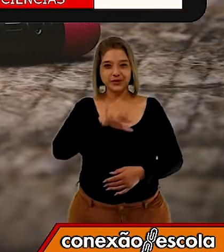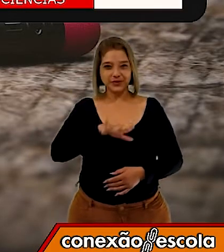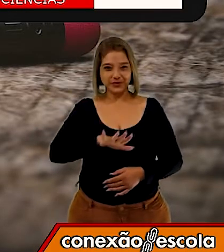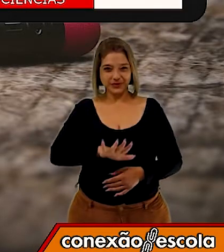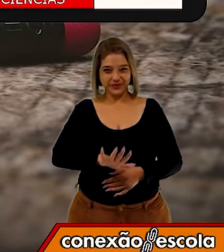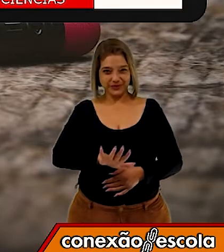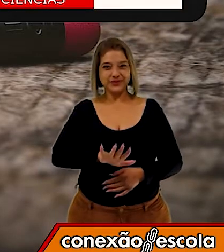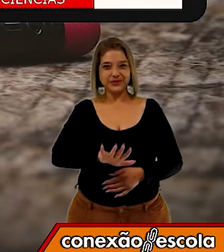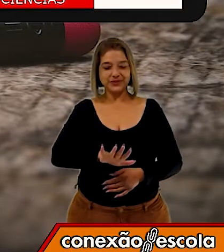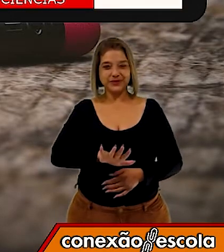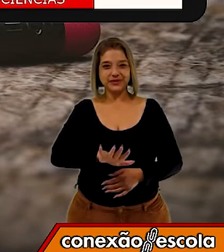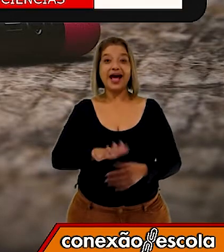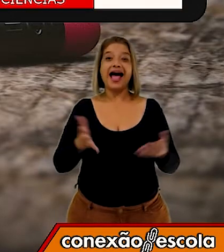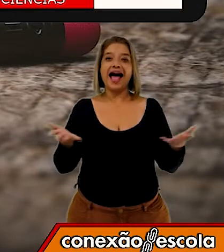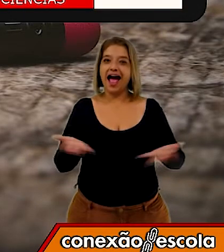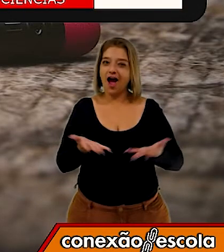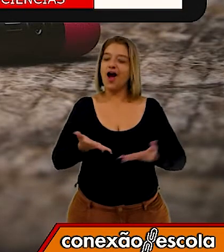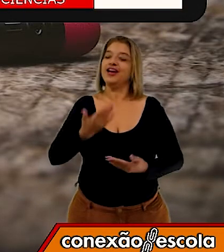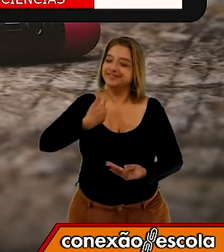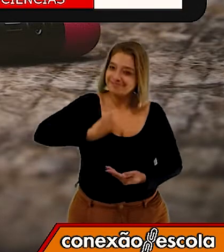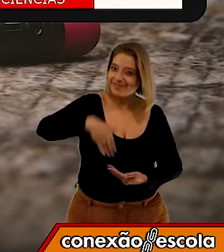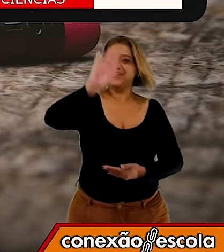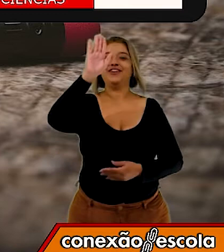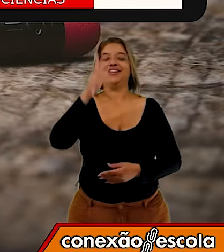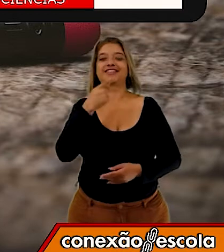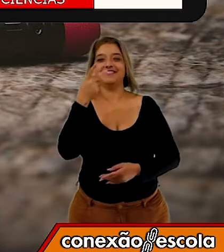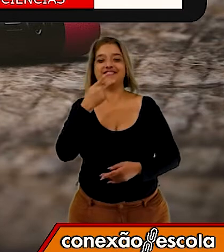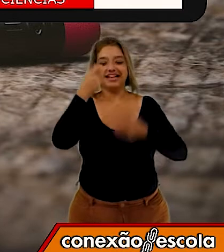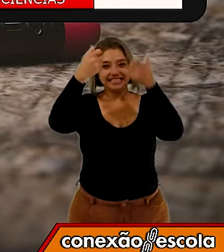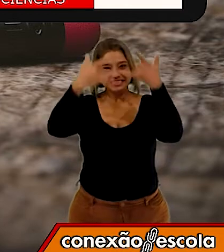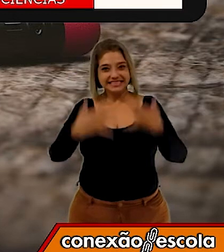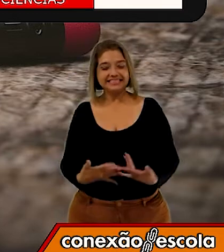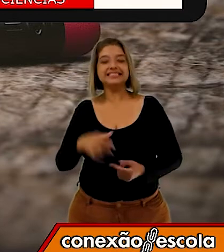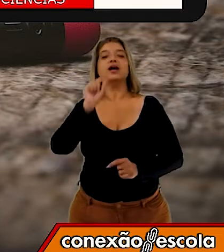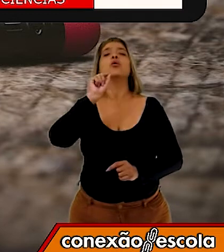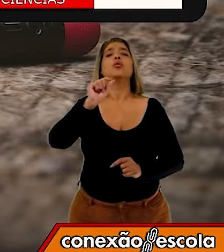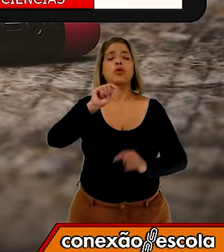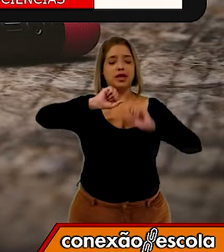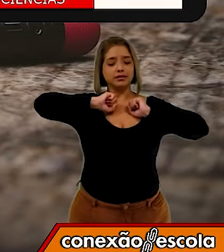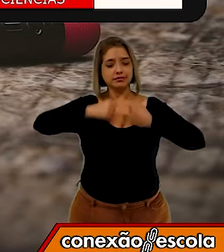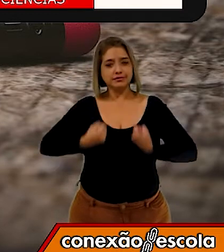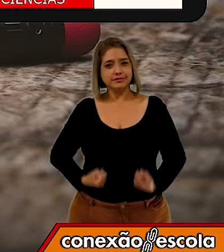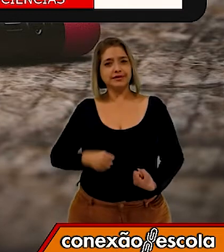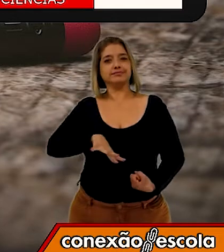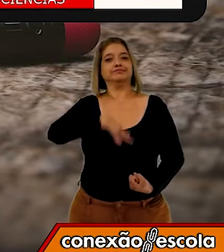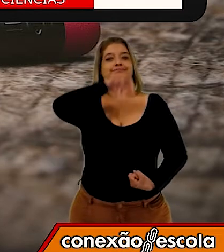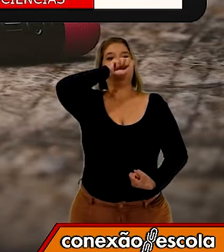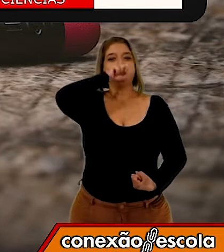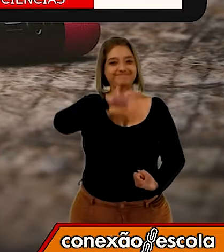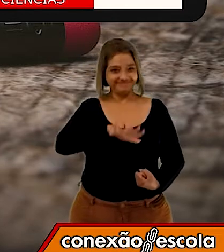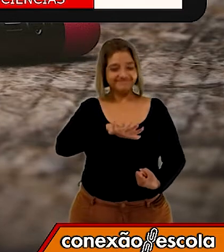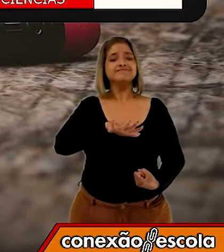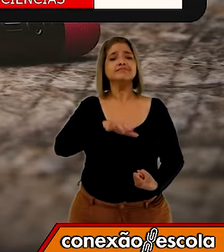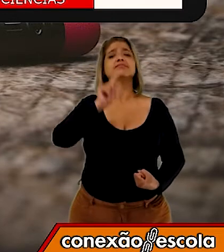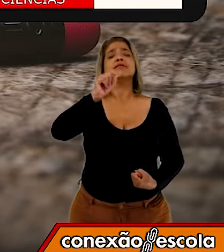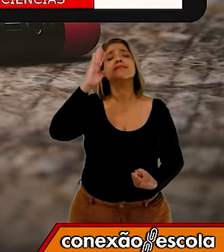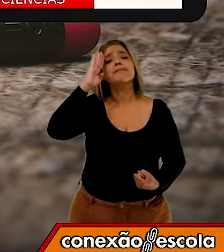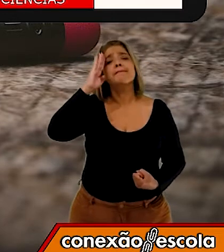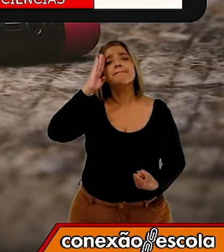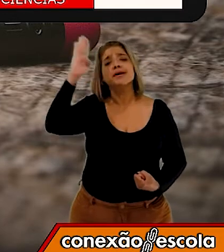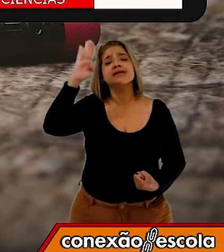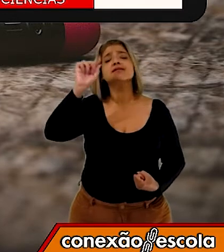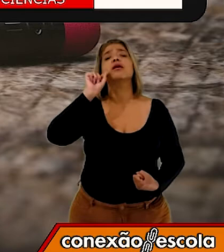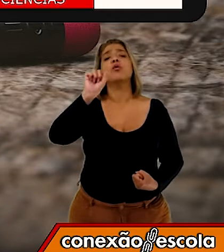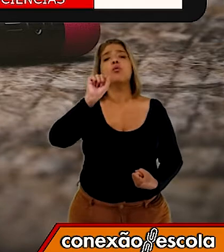Inspira e bora falar sobre o sistema respiratório. Ele é um dos principais